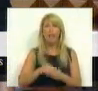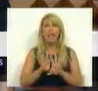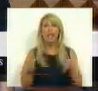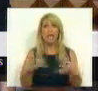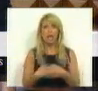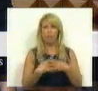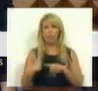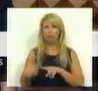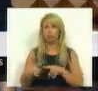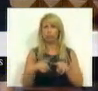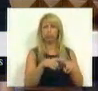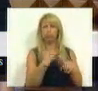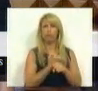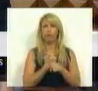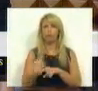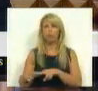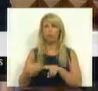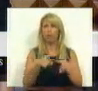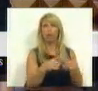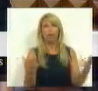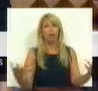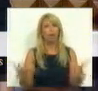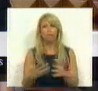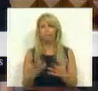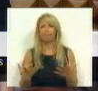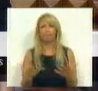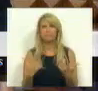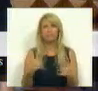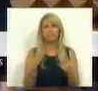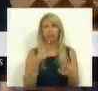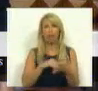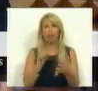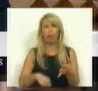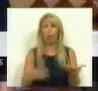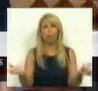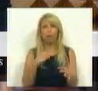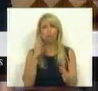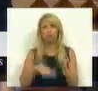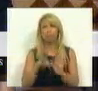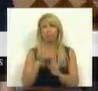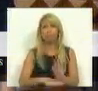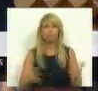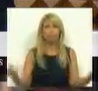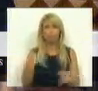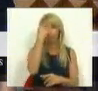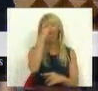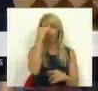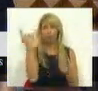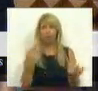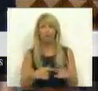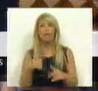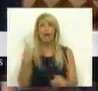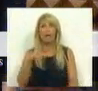modelos de vínculos precários. Concretamente nos administrativos e nos enfermeiros há cerca de 30% dos